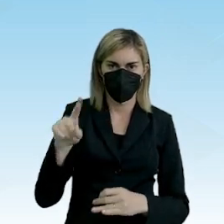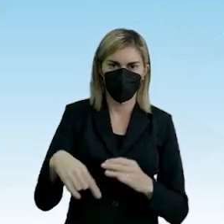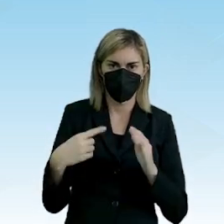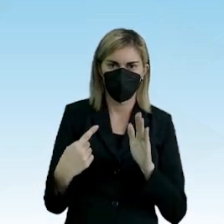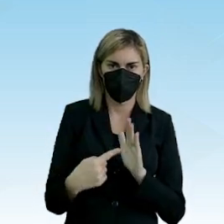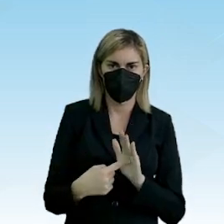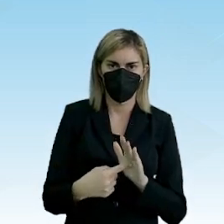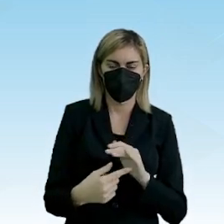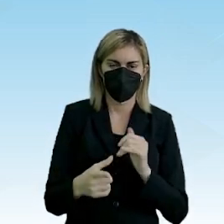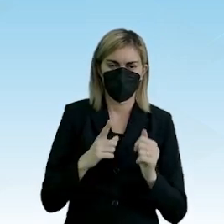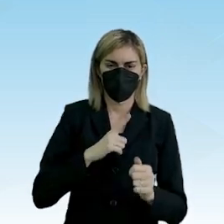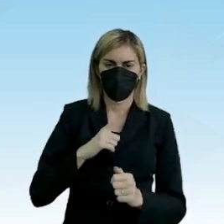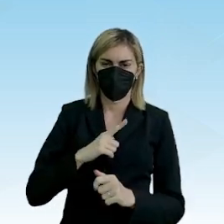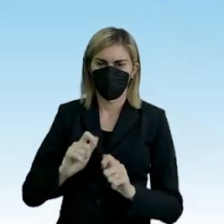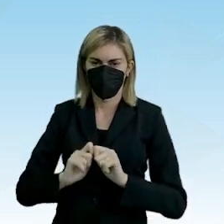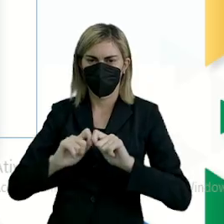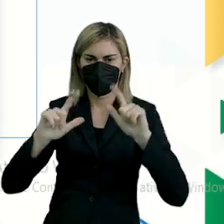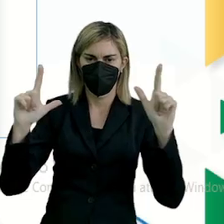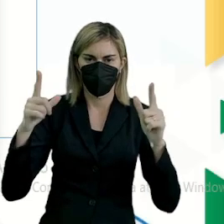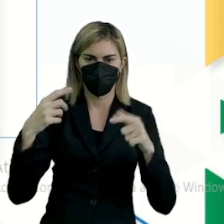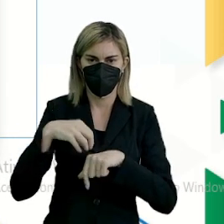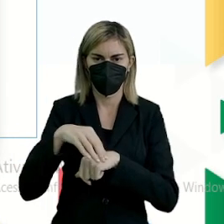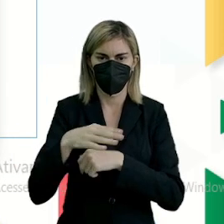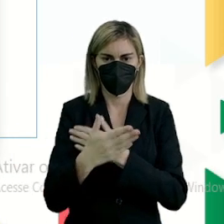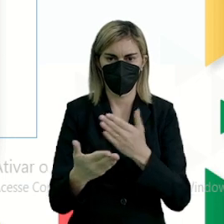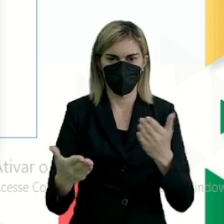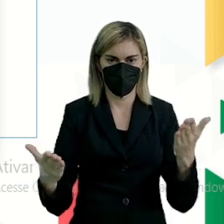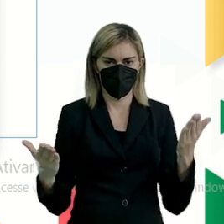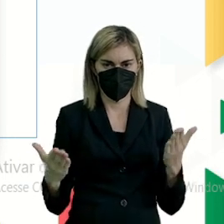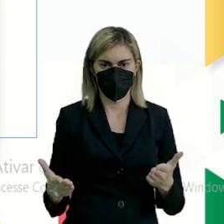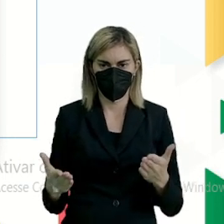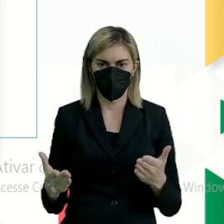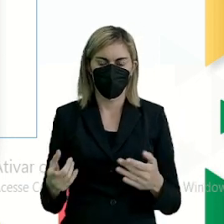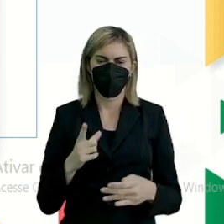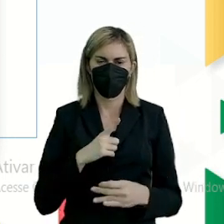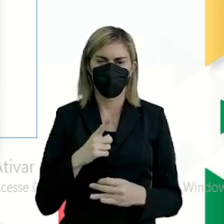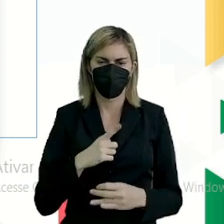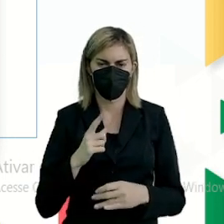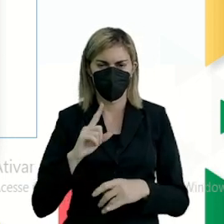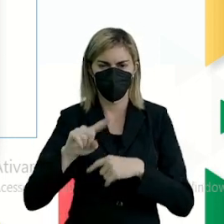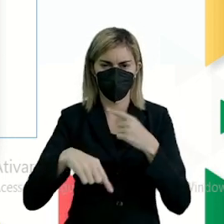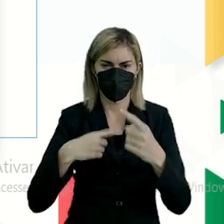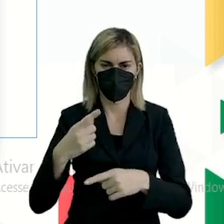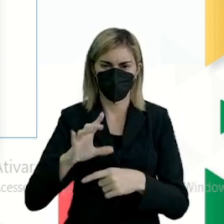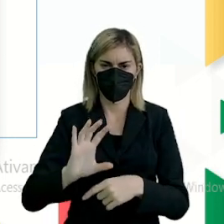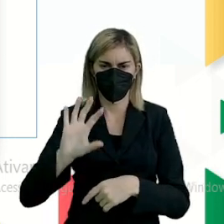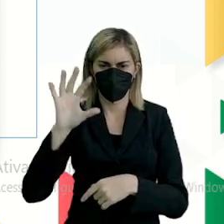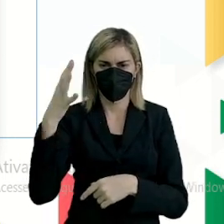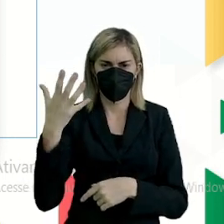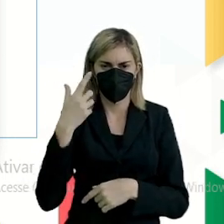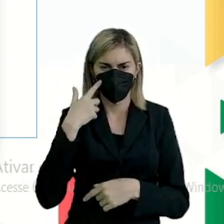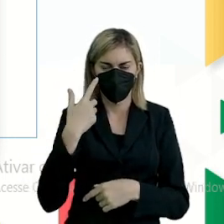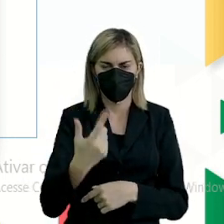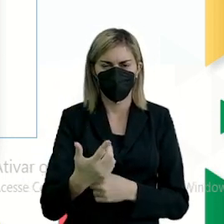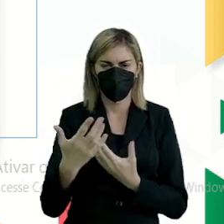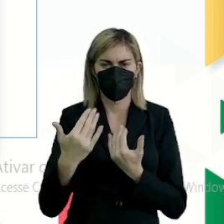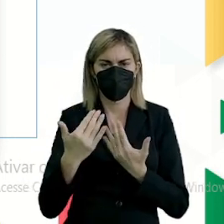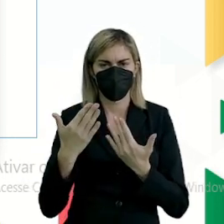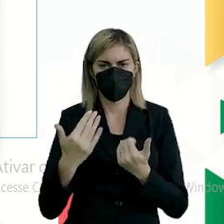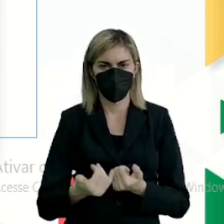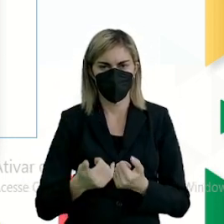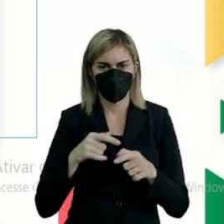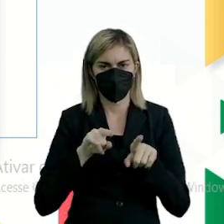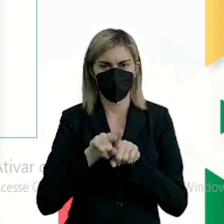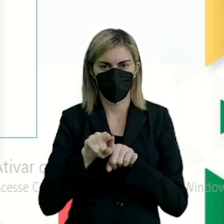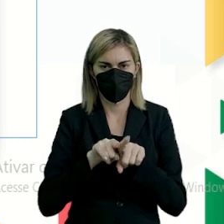Então, na tela, trago para vocês a seguinte questão. Após o fato, veja, o adolescente e o